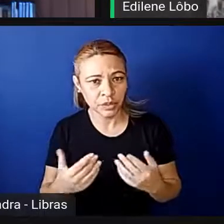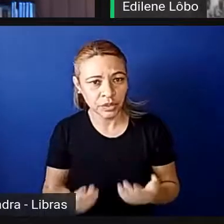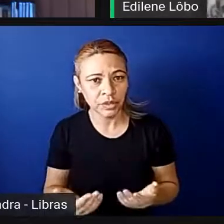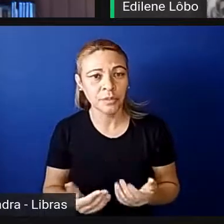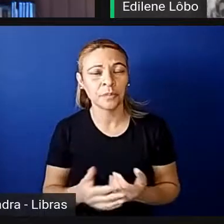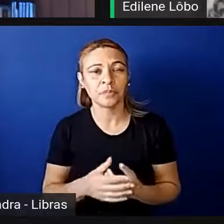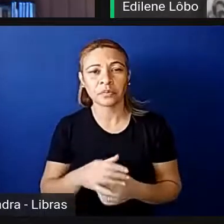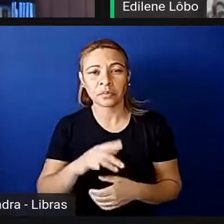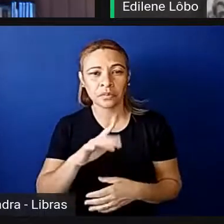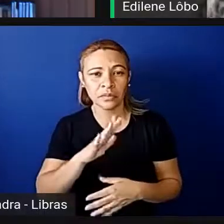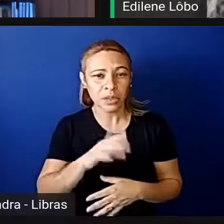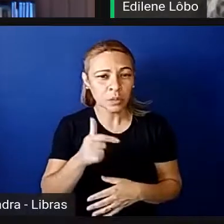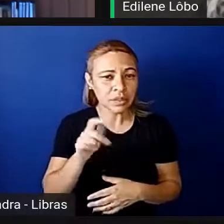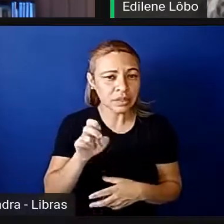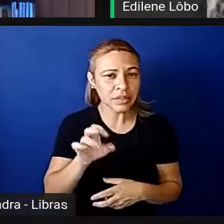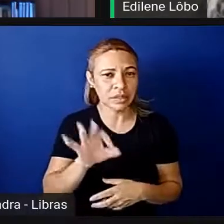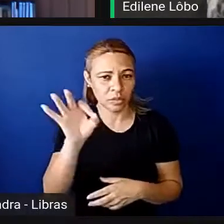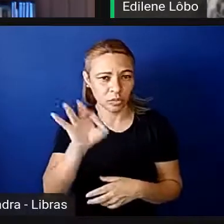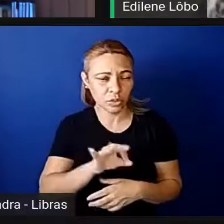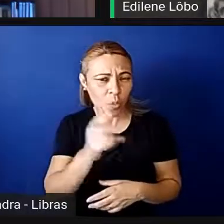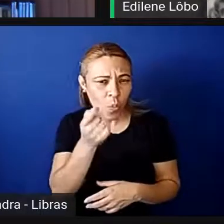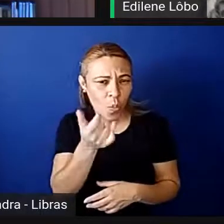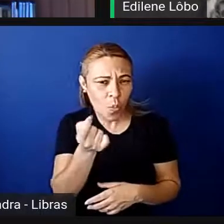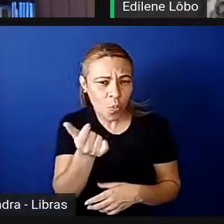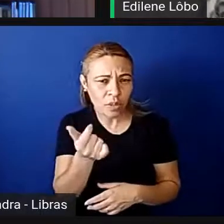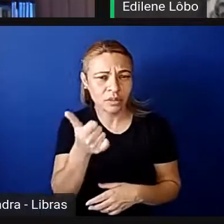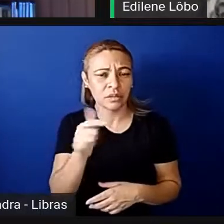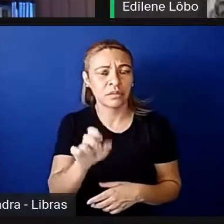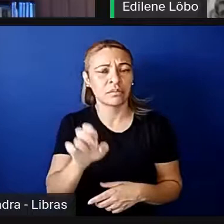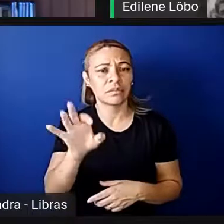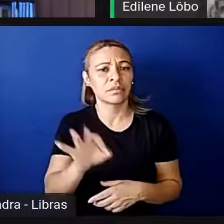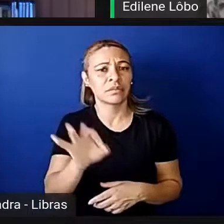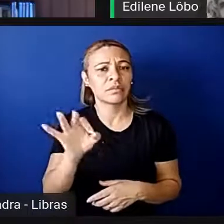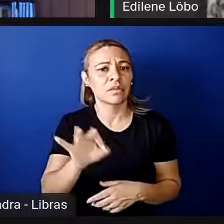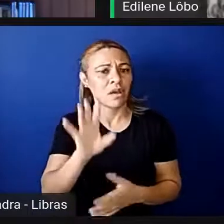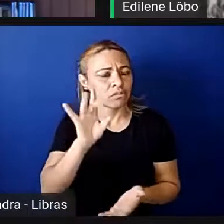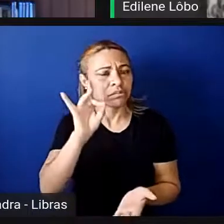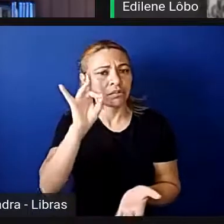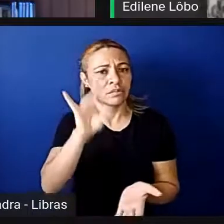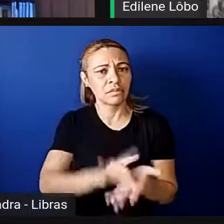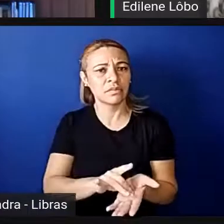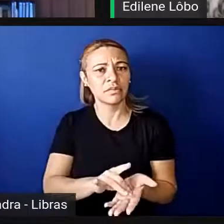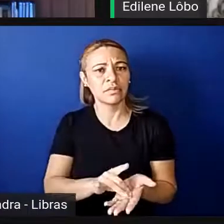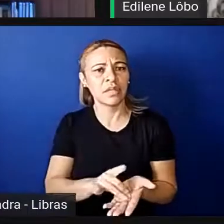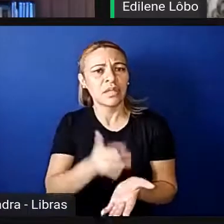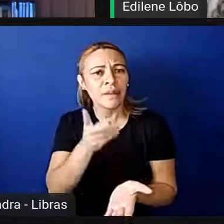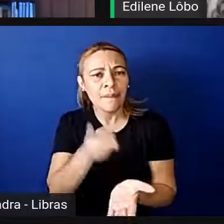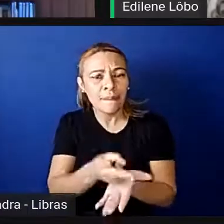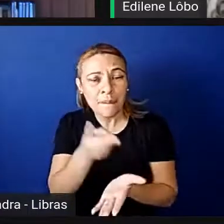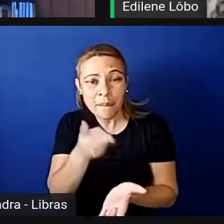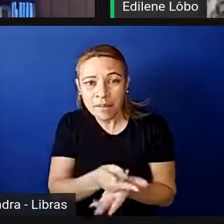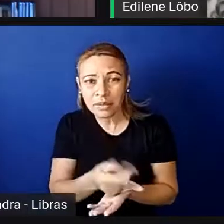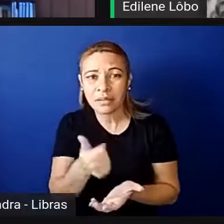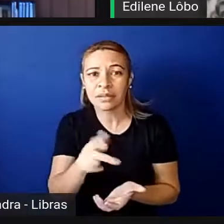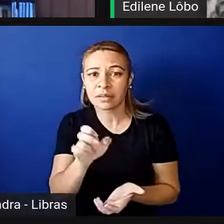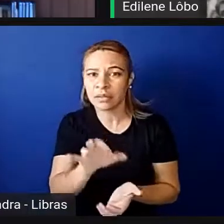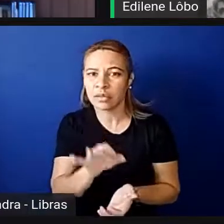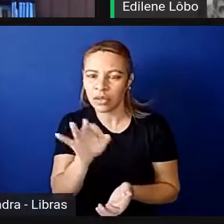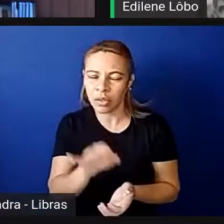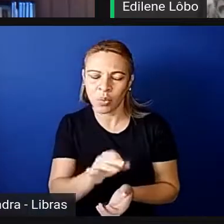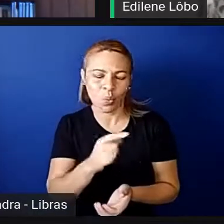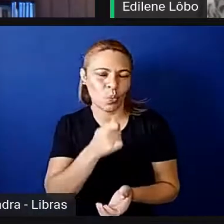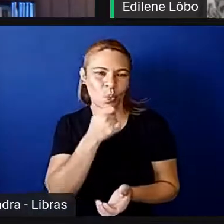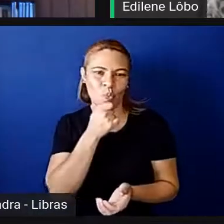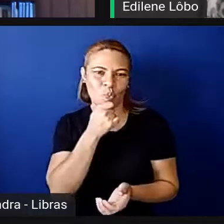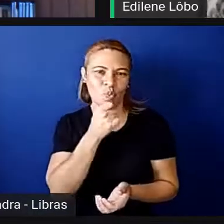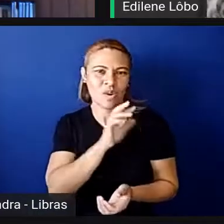15%, quase 15%, é fato que nem mesmo esse percentual é capaz de representar